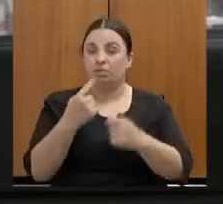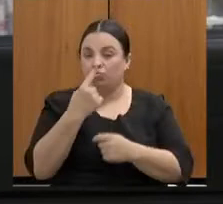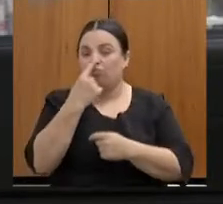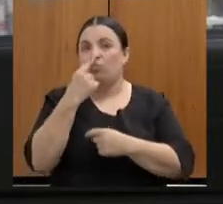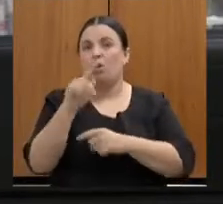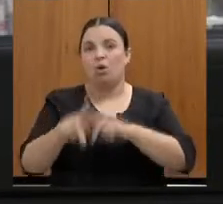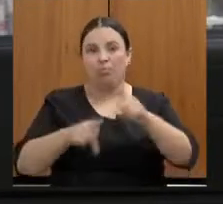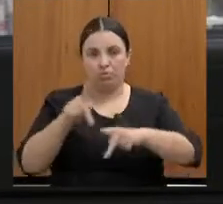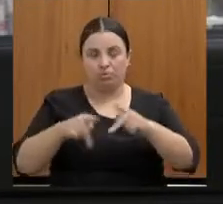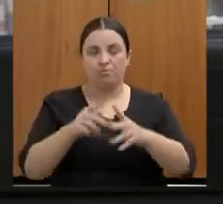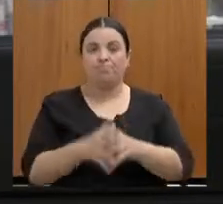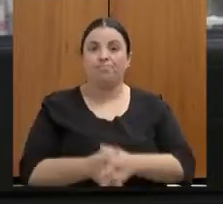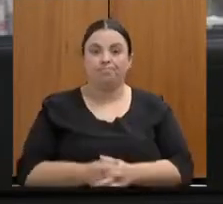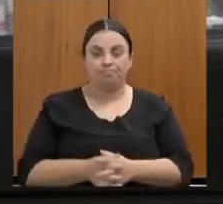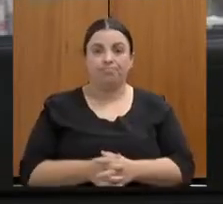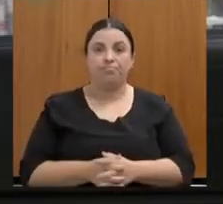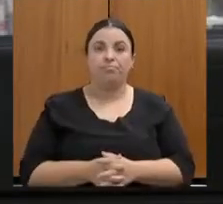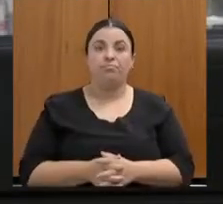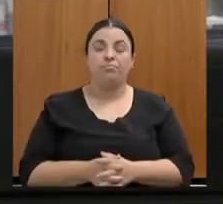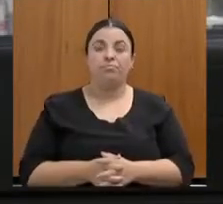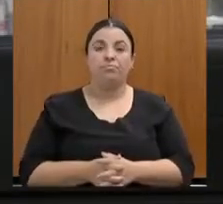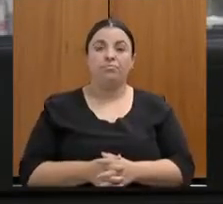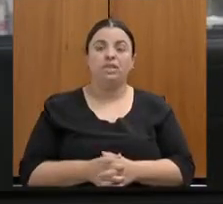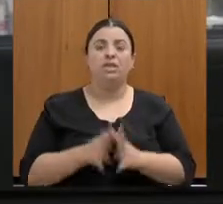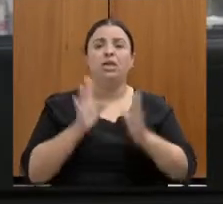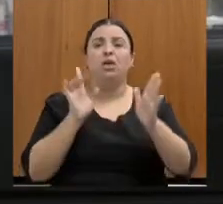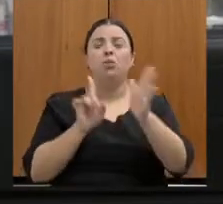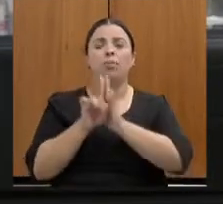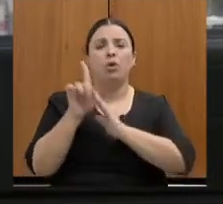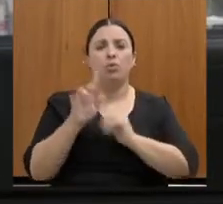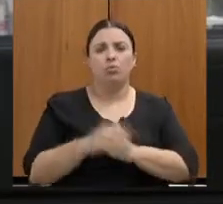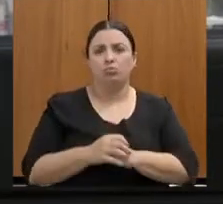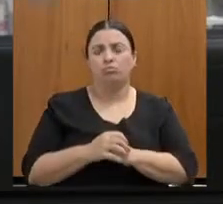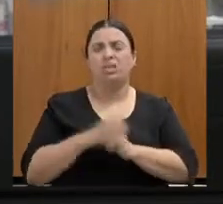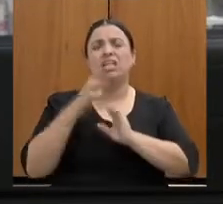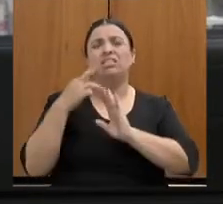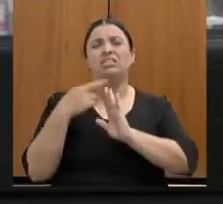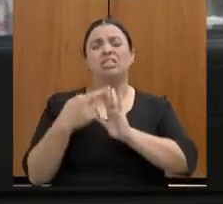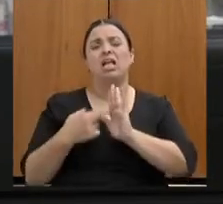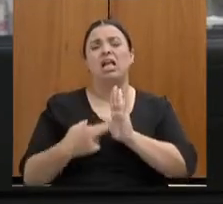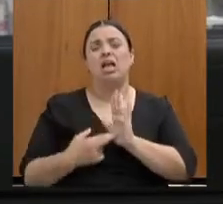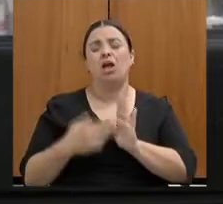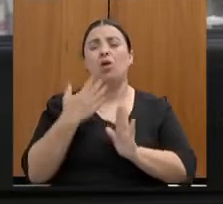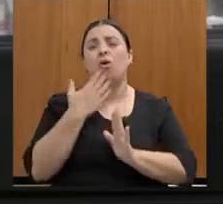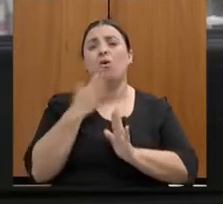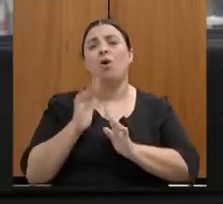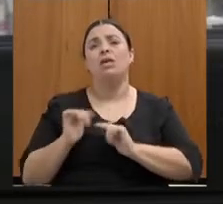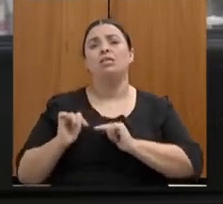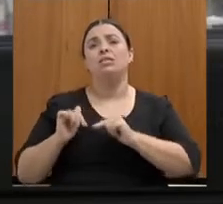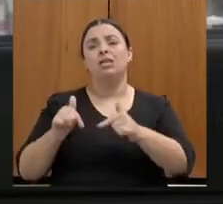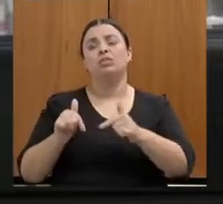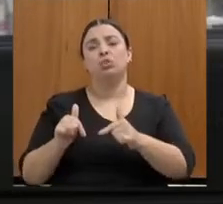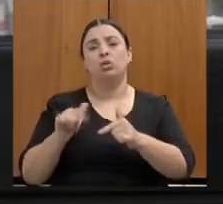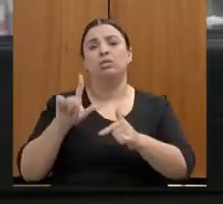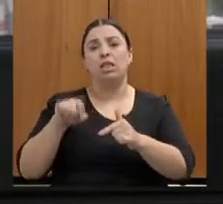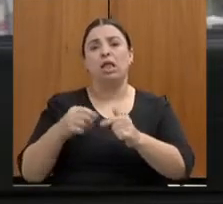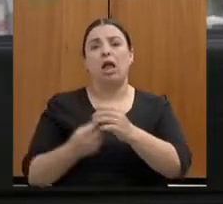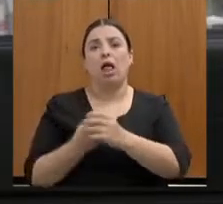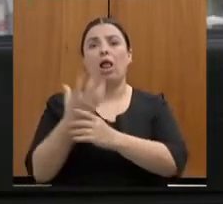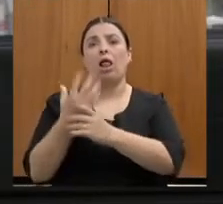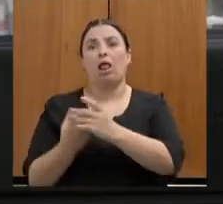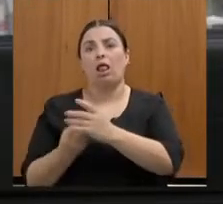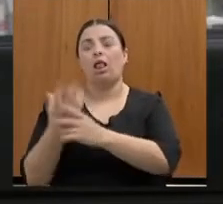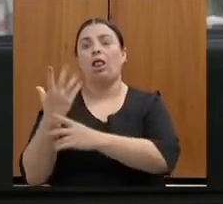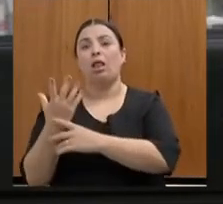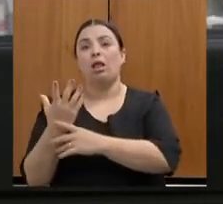Como, em termos de diretriz, quais são as ações implementadas com vices à maior